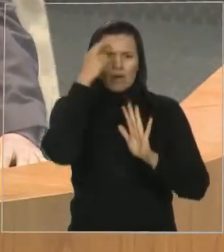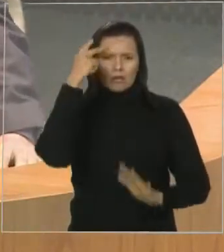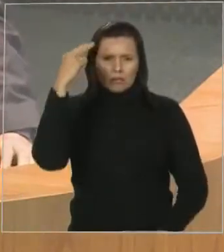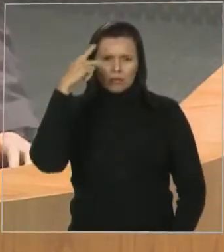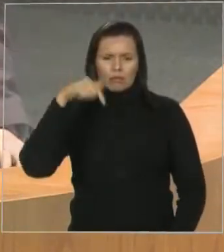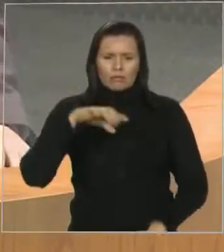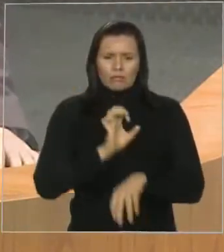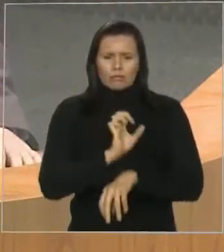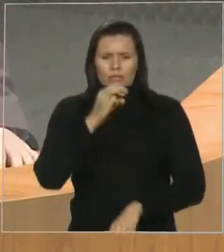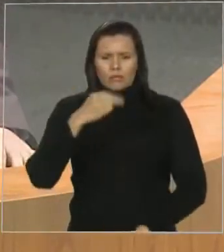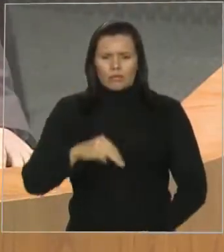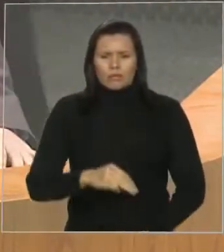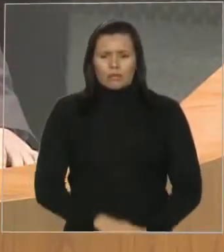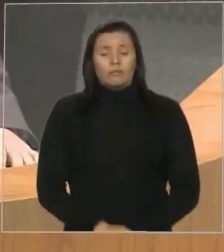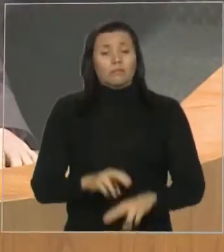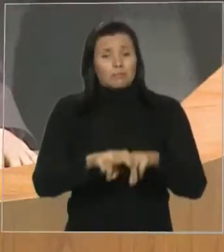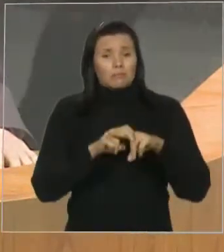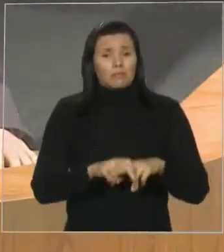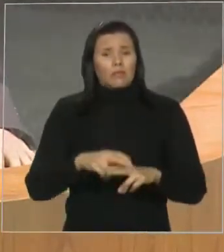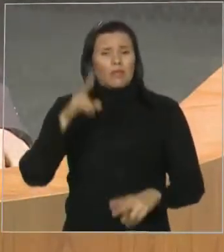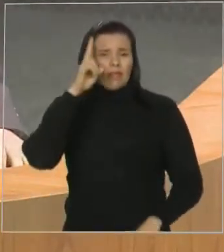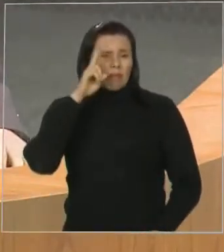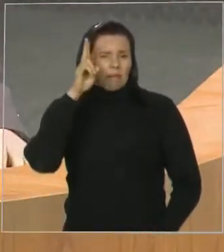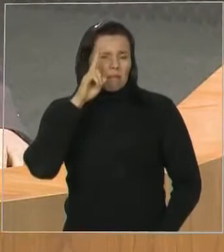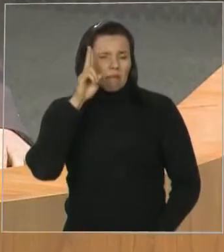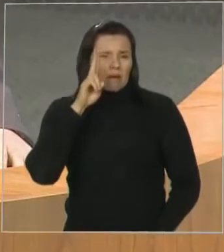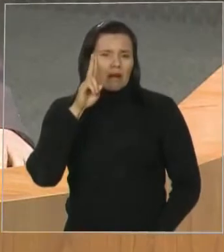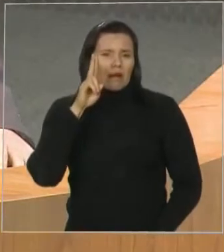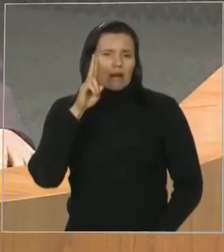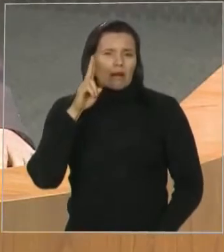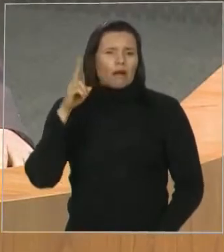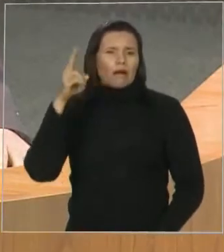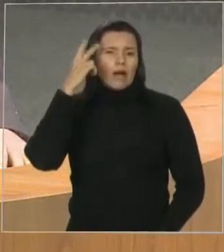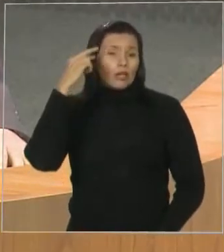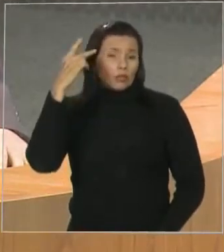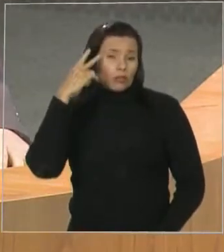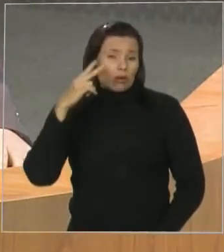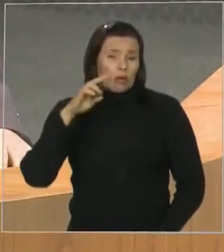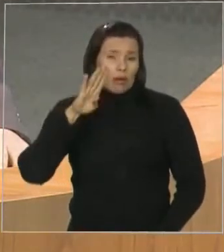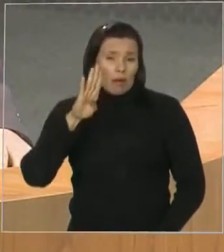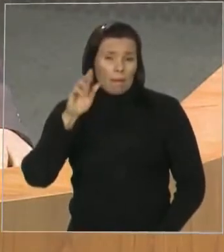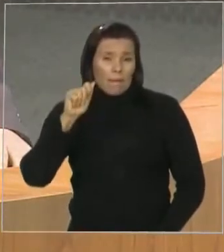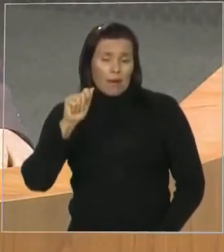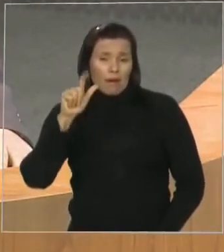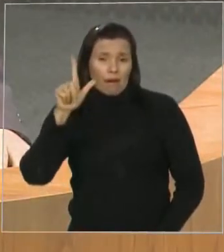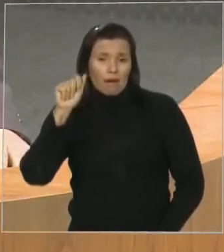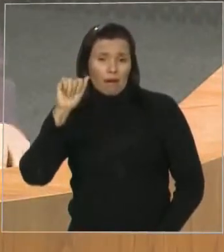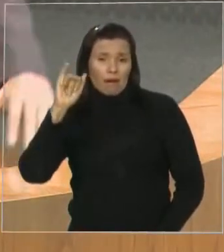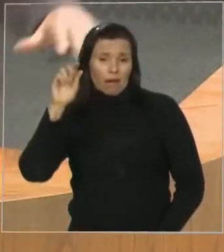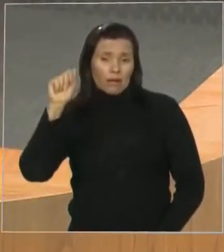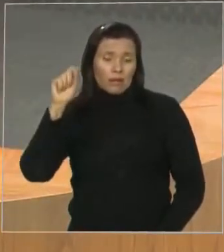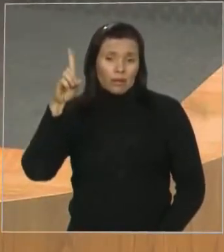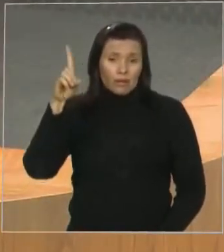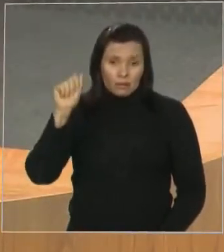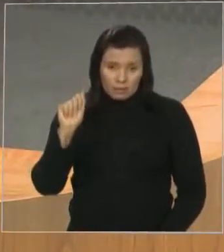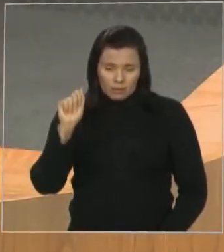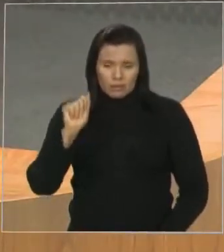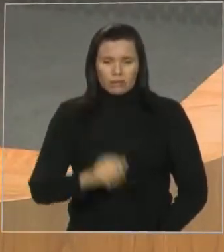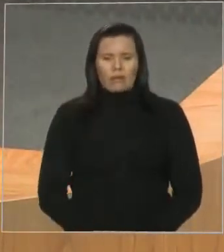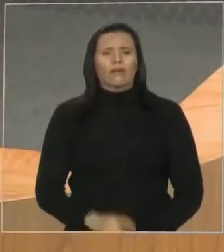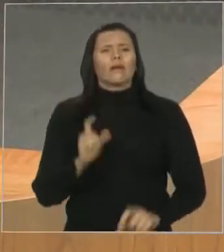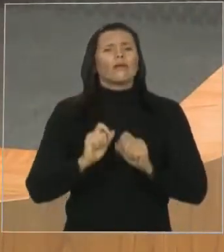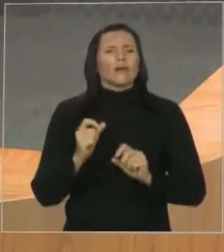maneira que resgatar a balaiada é resgatar a nossa história, a história do povo maranhense. Nós tivemos diversas